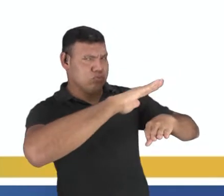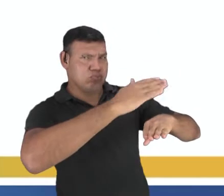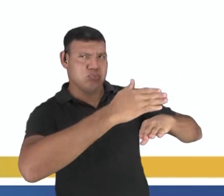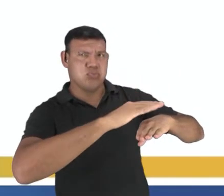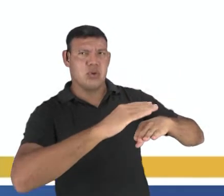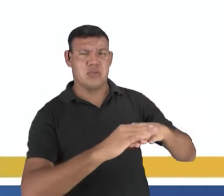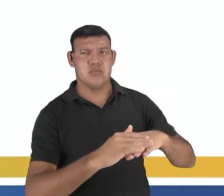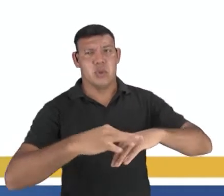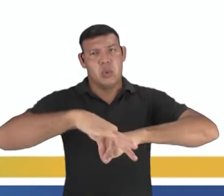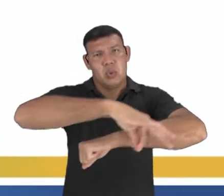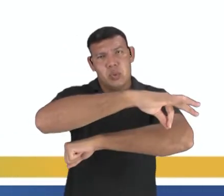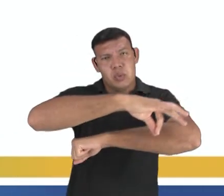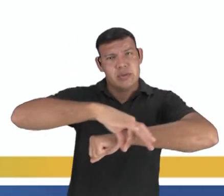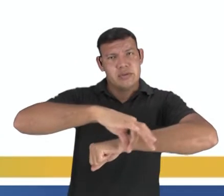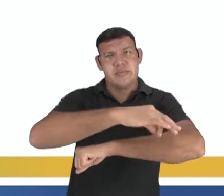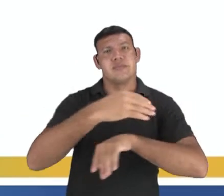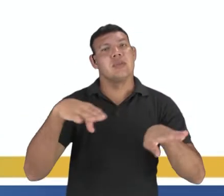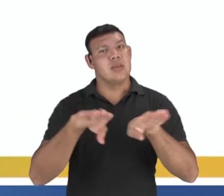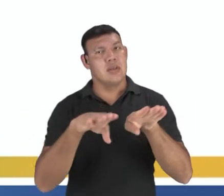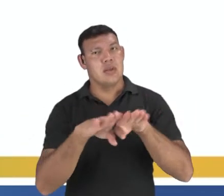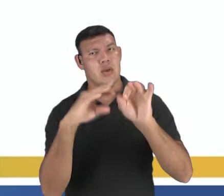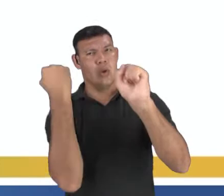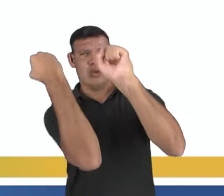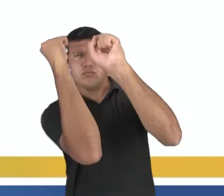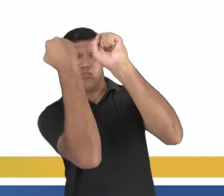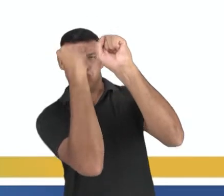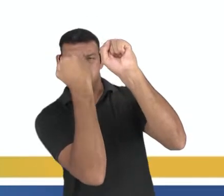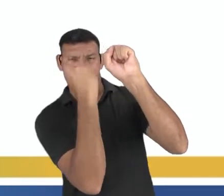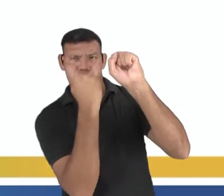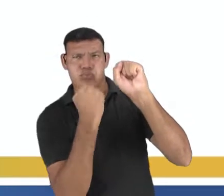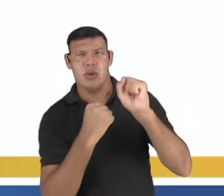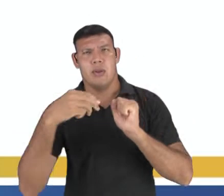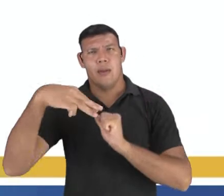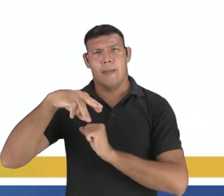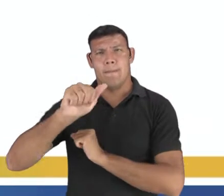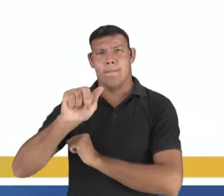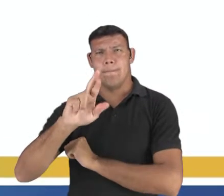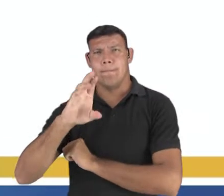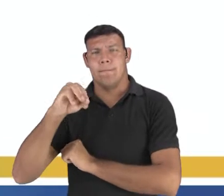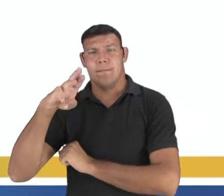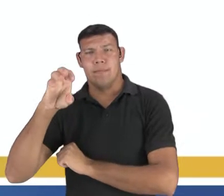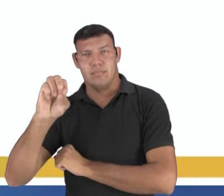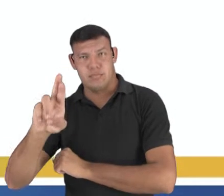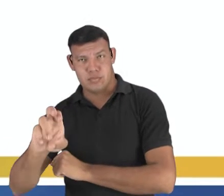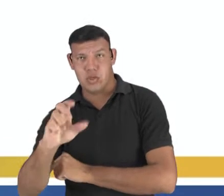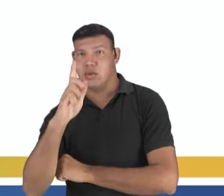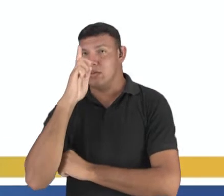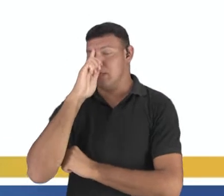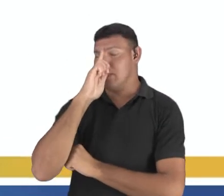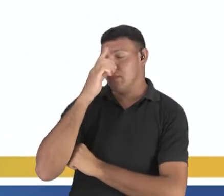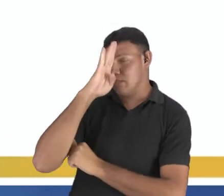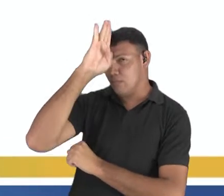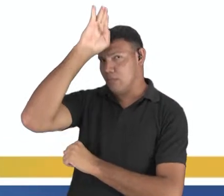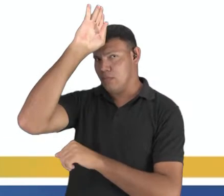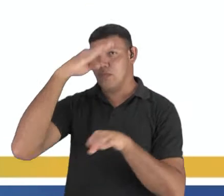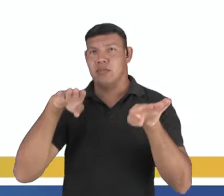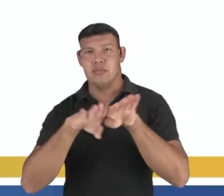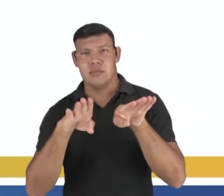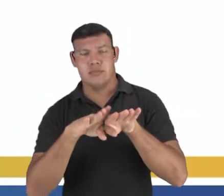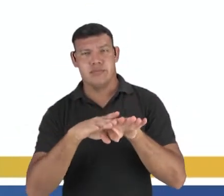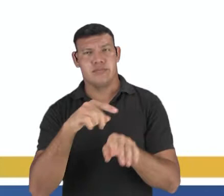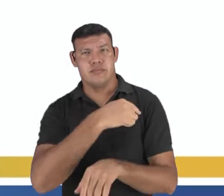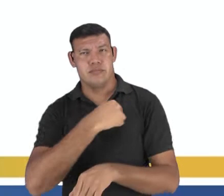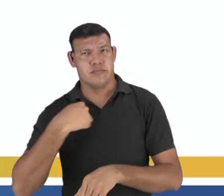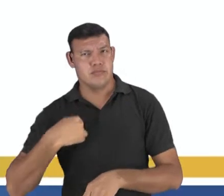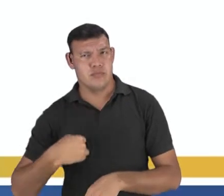e frisos arquitetônicos, além da escultura em mármore, típica da arte grega e romana. Na China, já